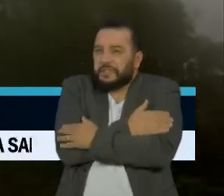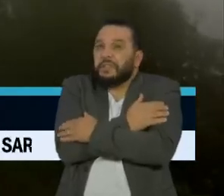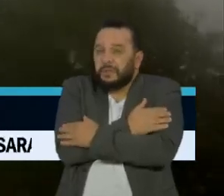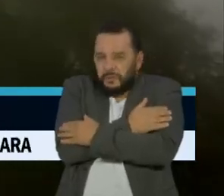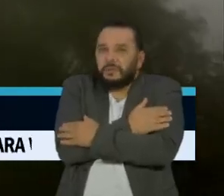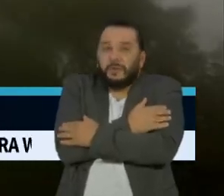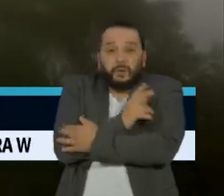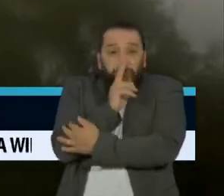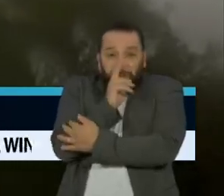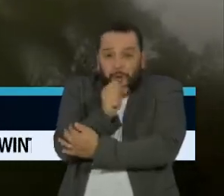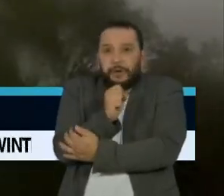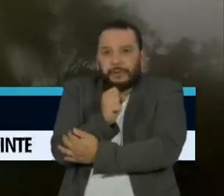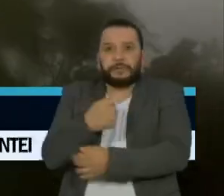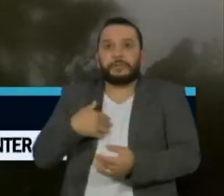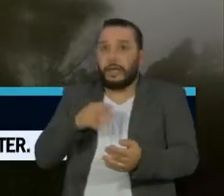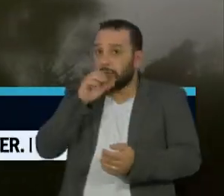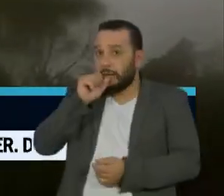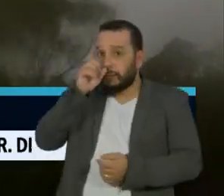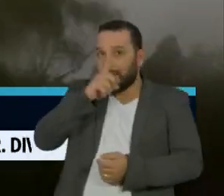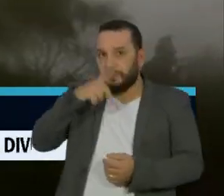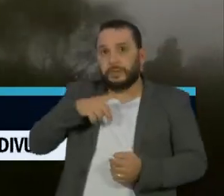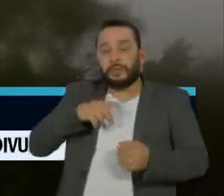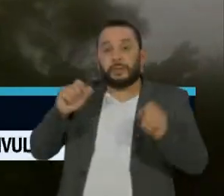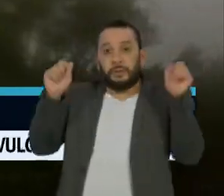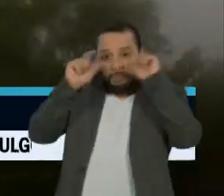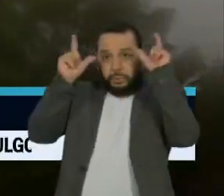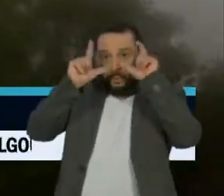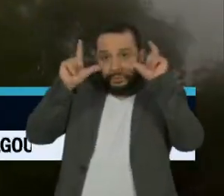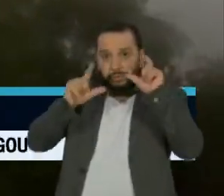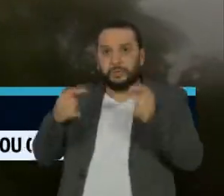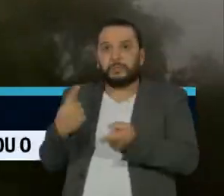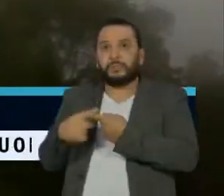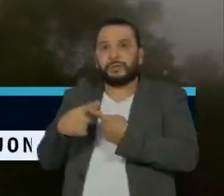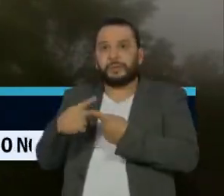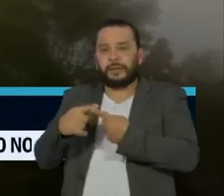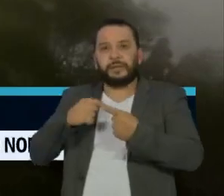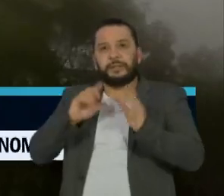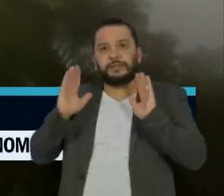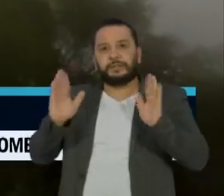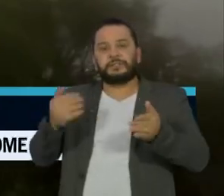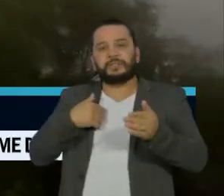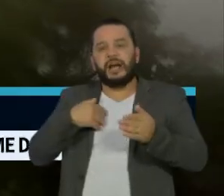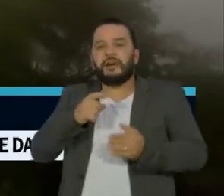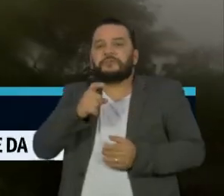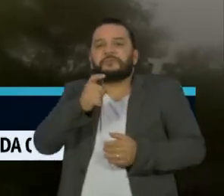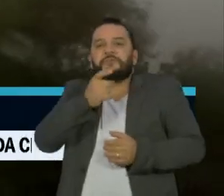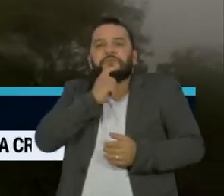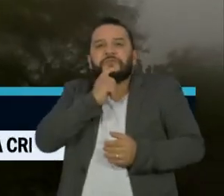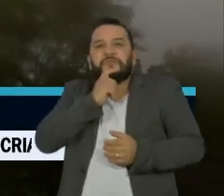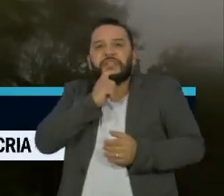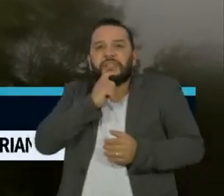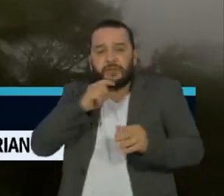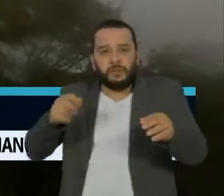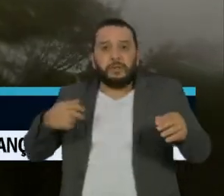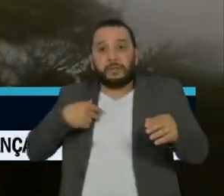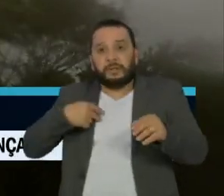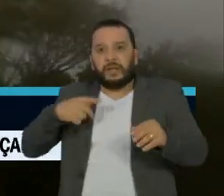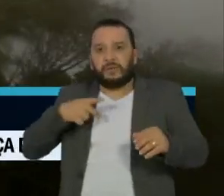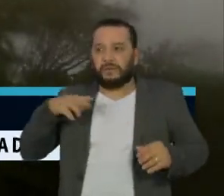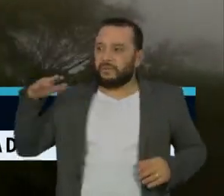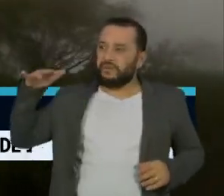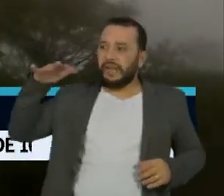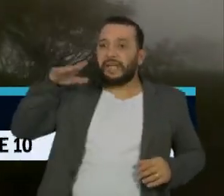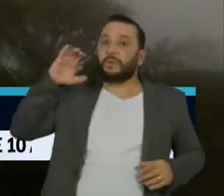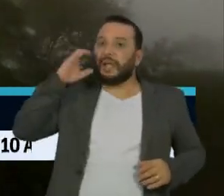No último final de semana, o estado foi surpreendido por uma supercélula, condição climática que acontece no encontro de ventos